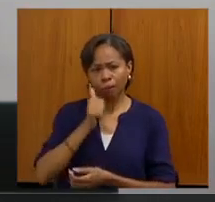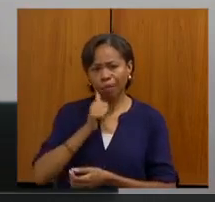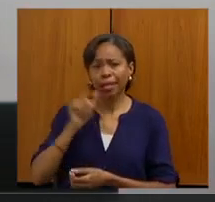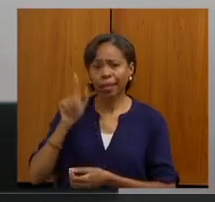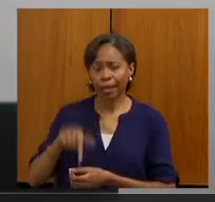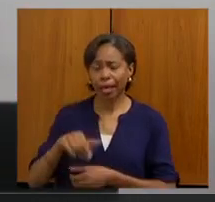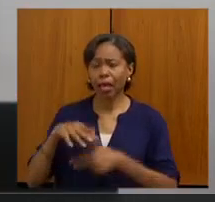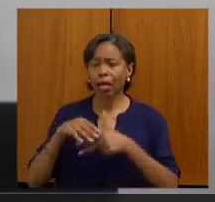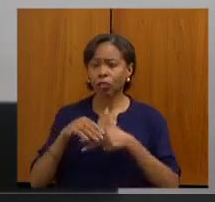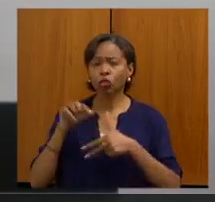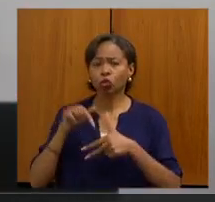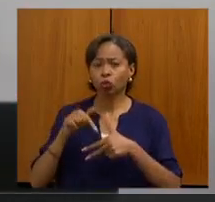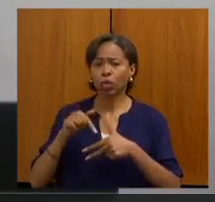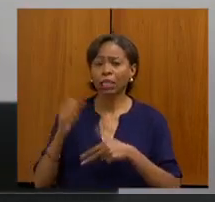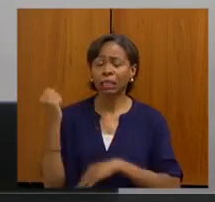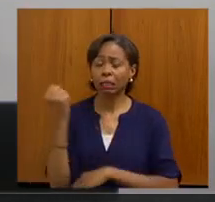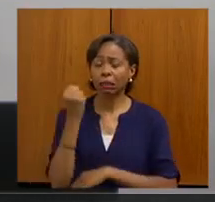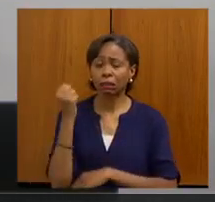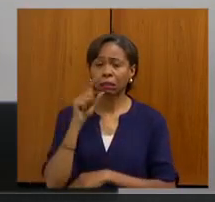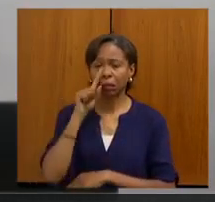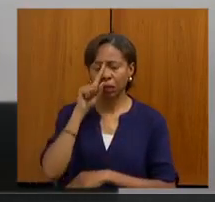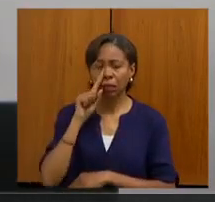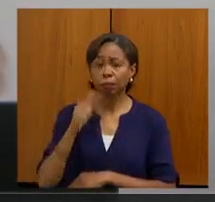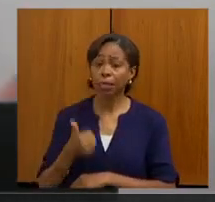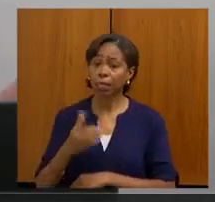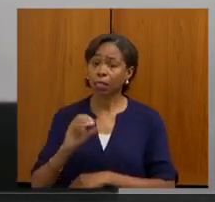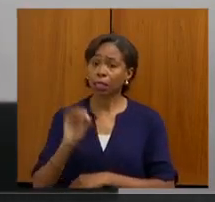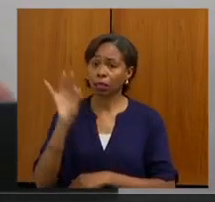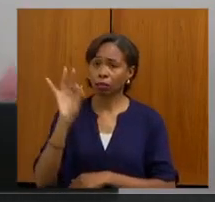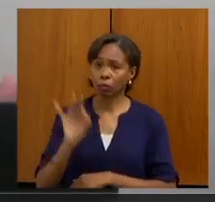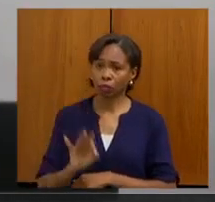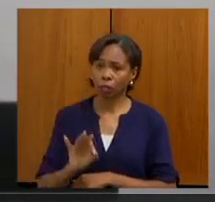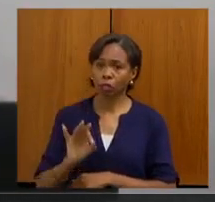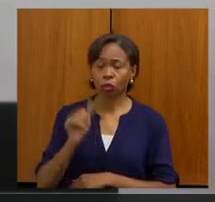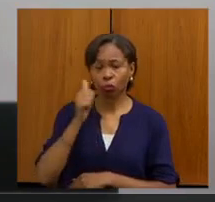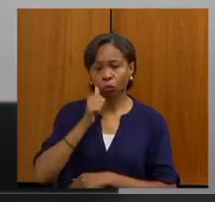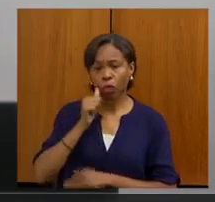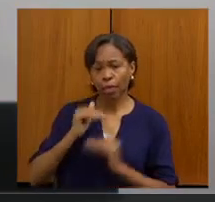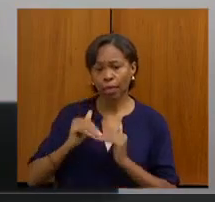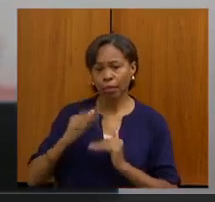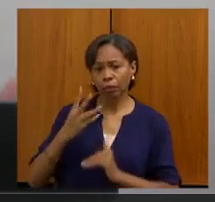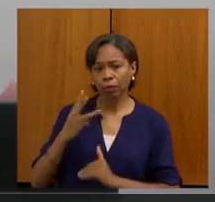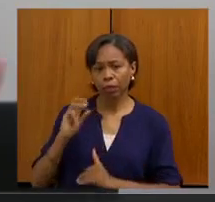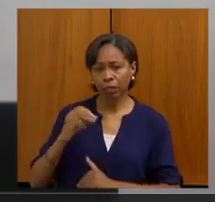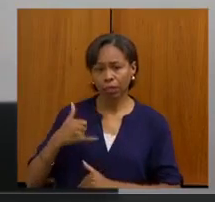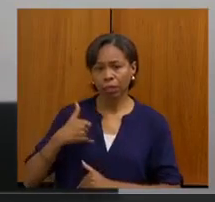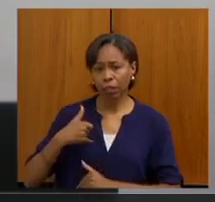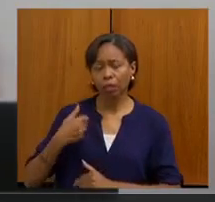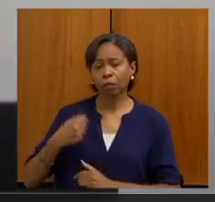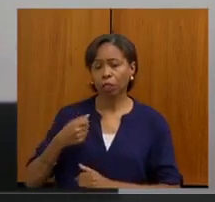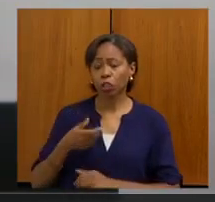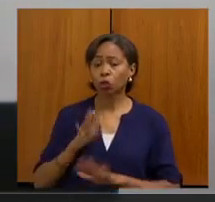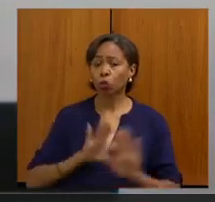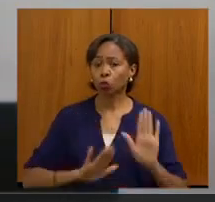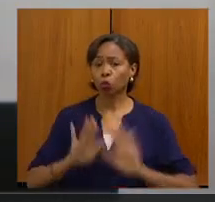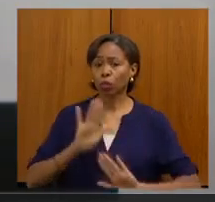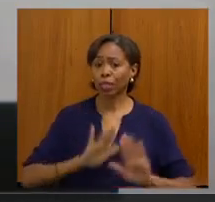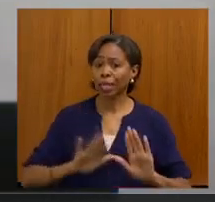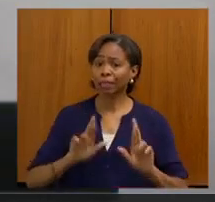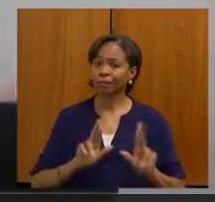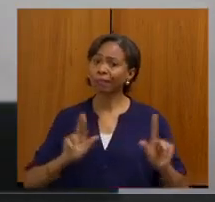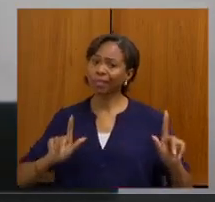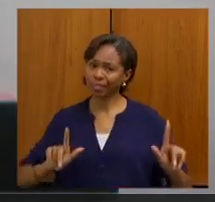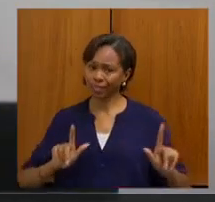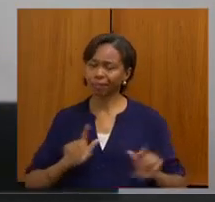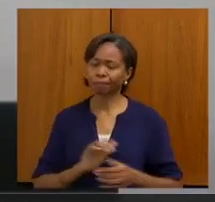de alto risco. Mas esses 10% das mulheres acima dos 30 anos, elas têm que ter um cuidado diferente dos demais.